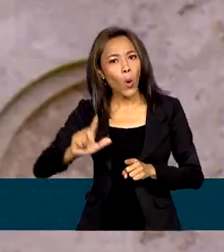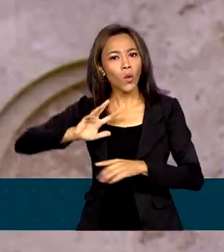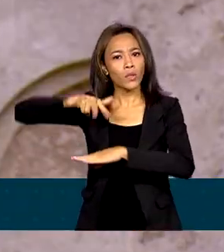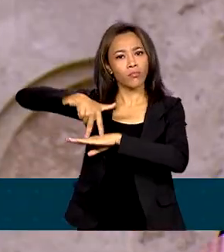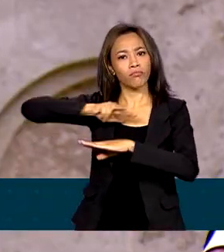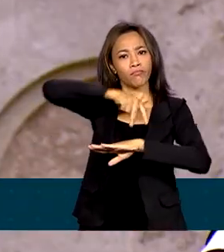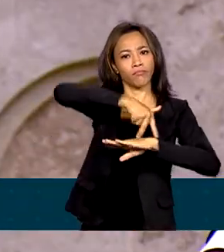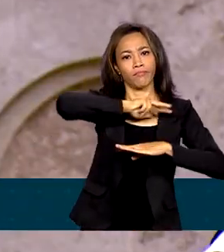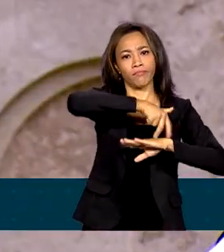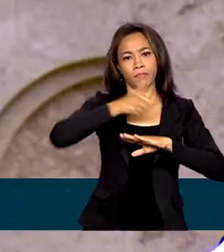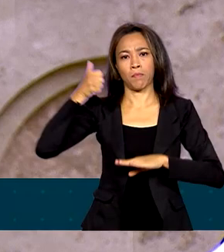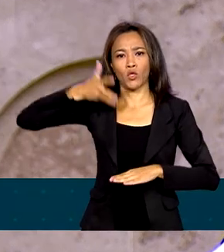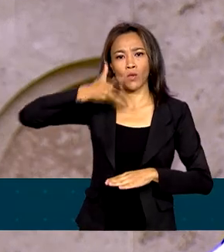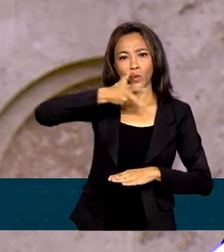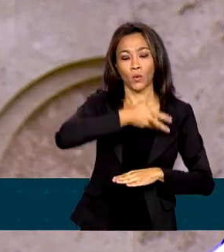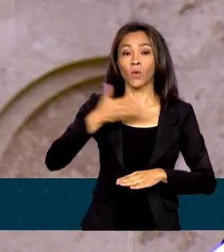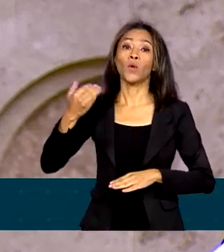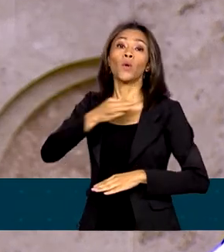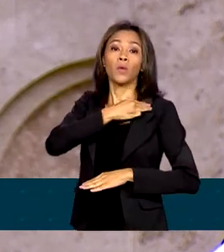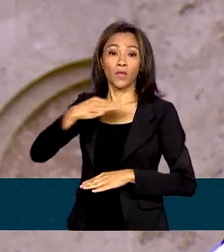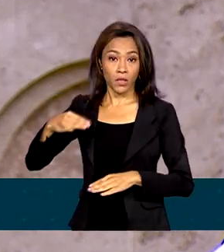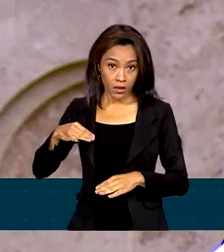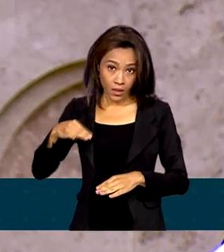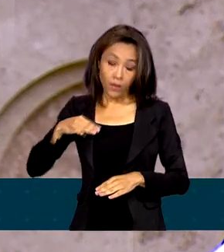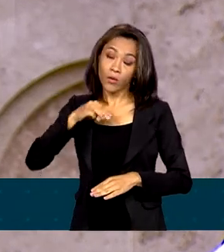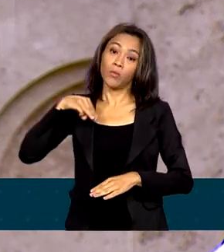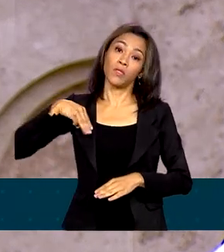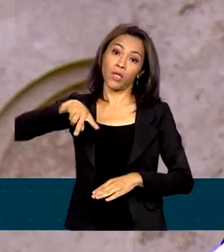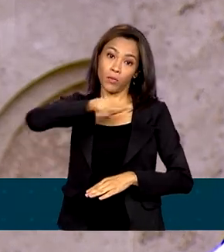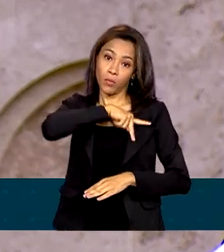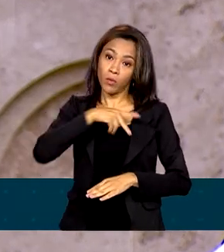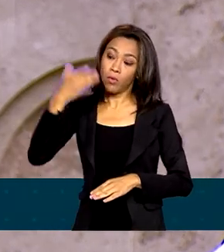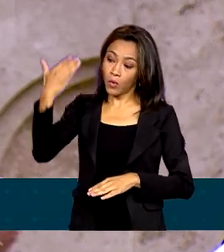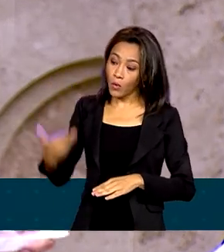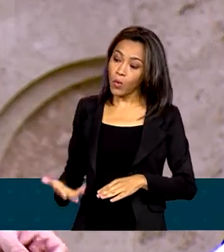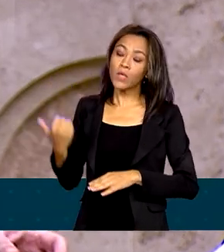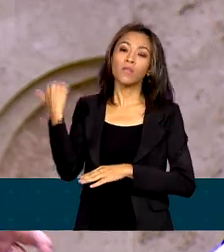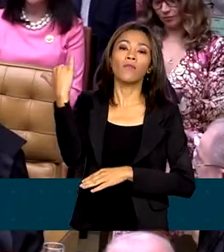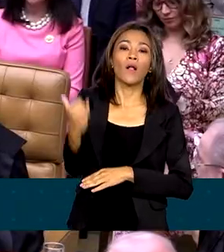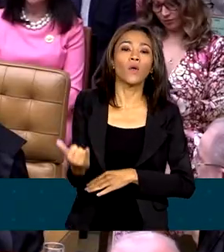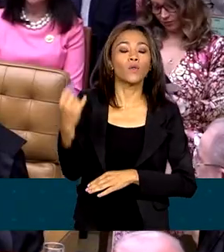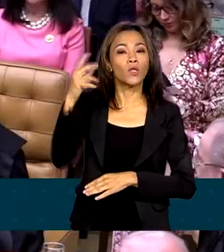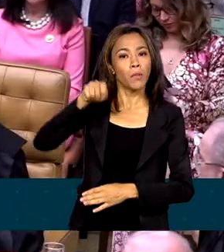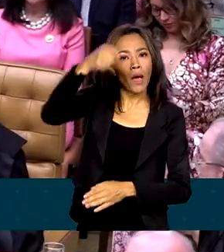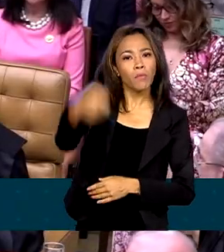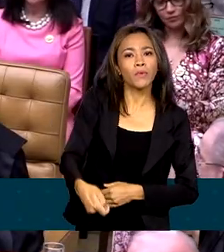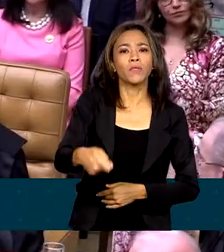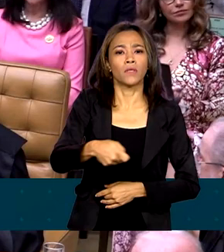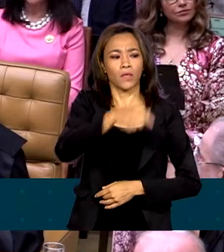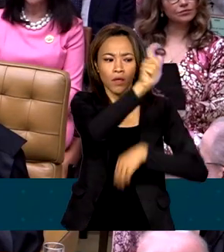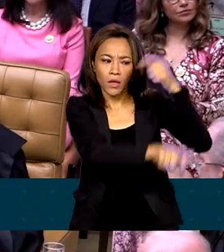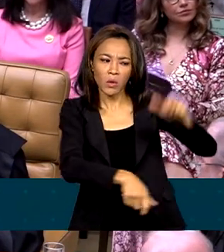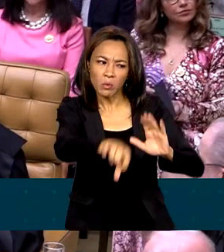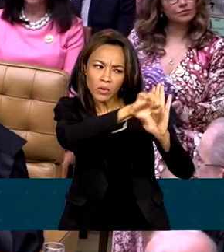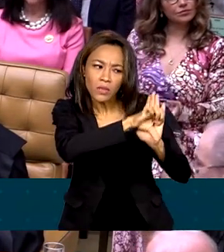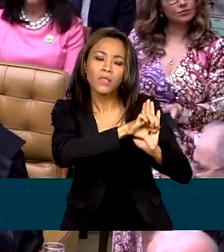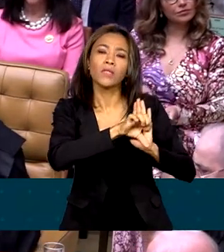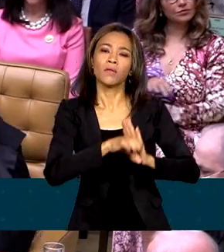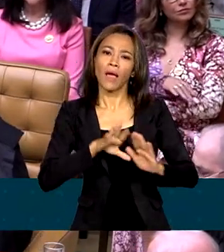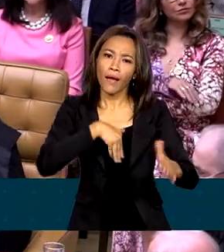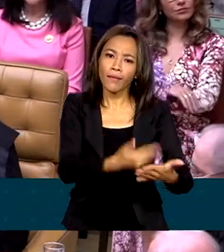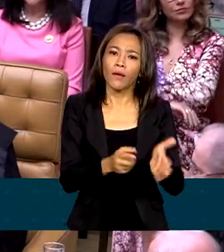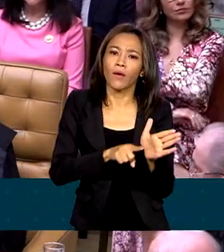O Ministério Público Federal falou da punição aos criminosos e do resultado das investigações até agora.